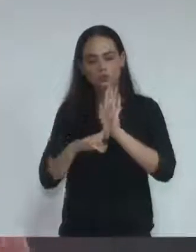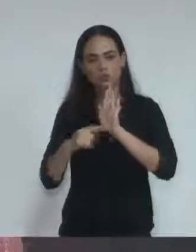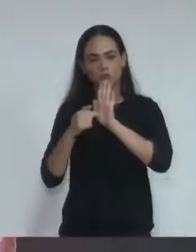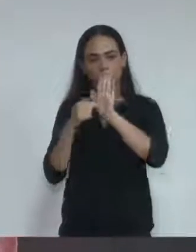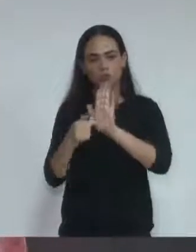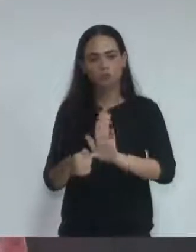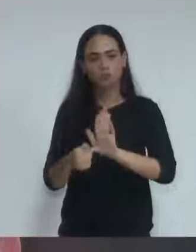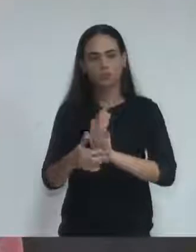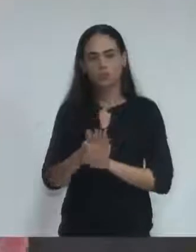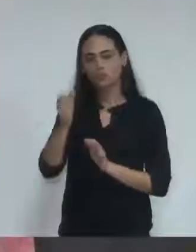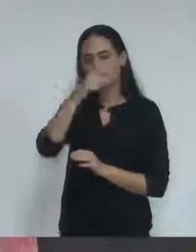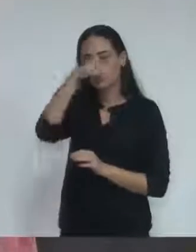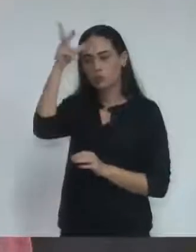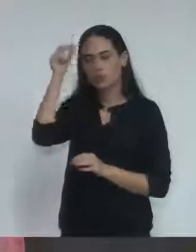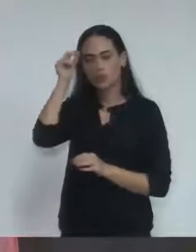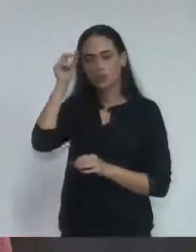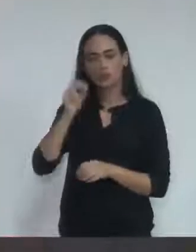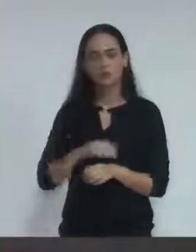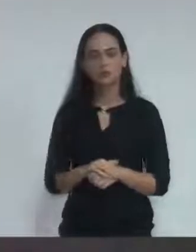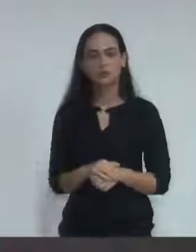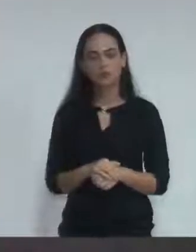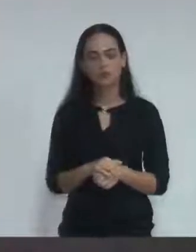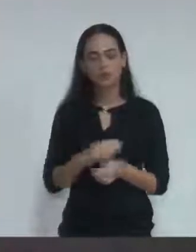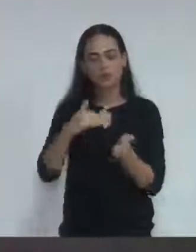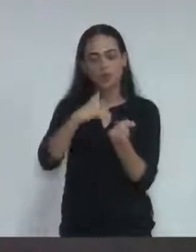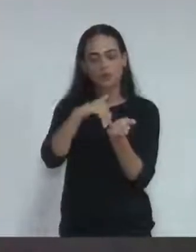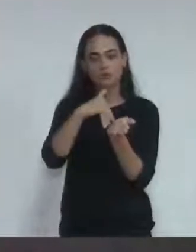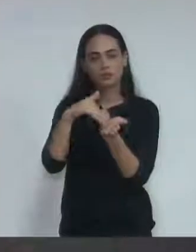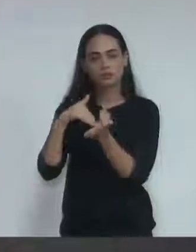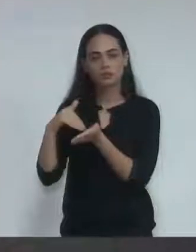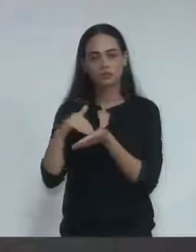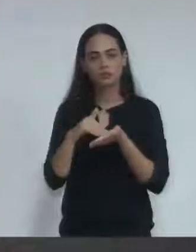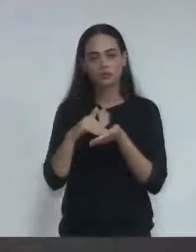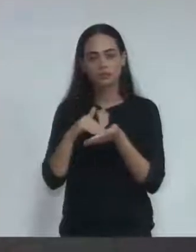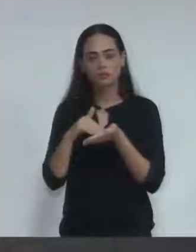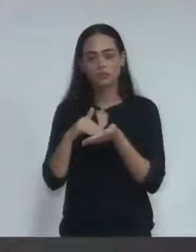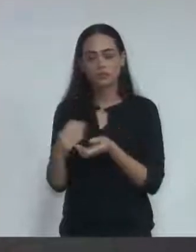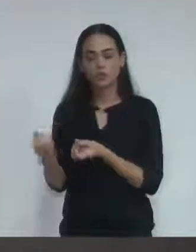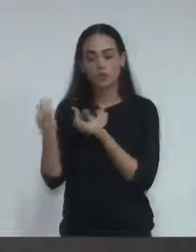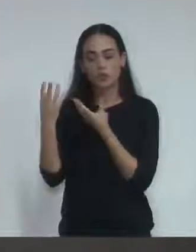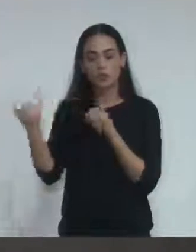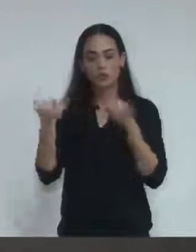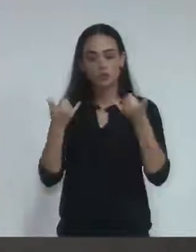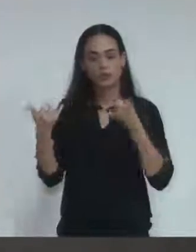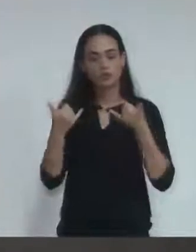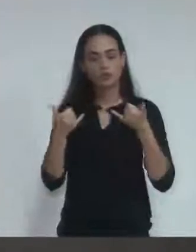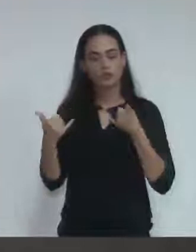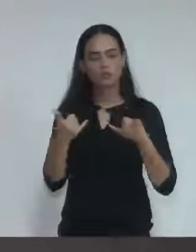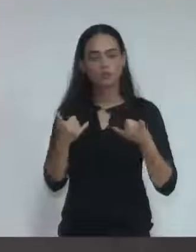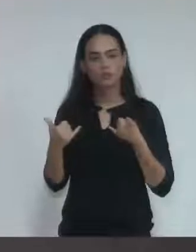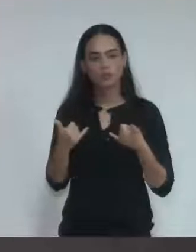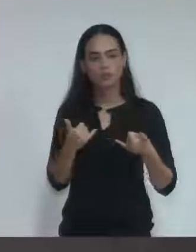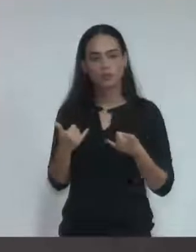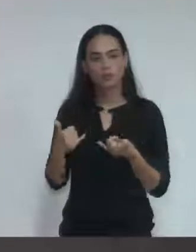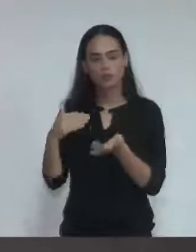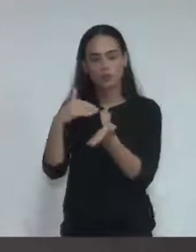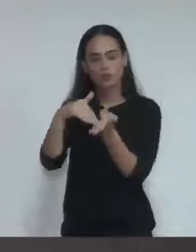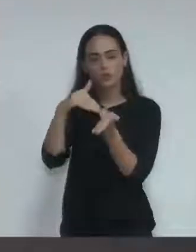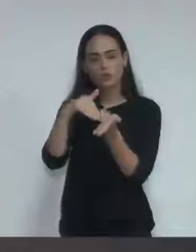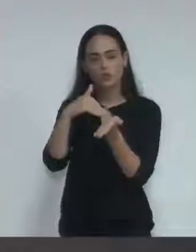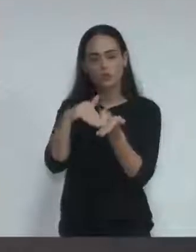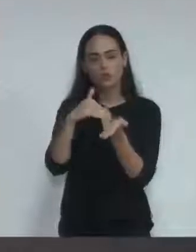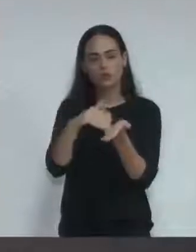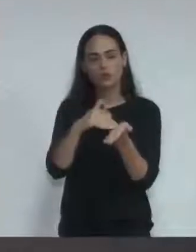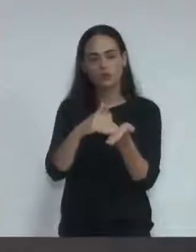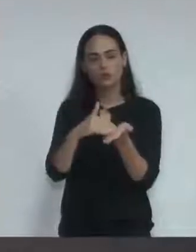adotar mesmo oficial ao seu prefeito municipal, que, através da secretaria competente, nos preste as seguintes informações referentes ao secretário de Indústria e